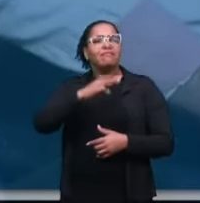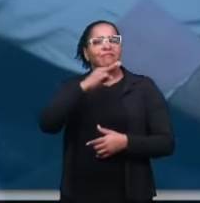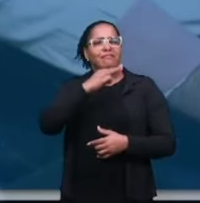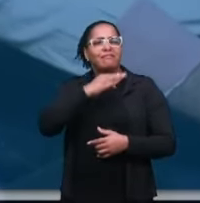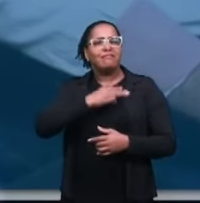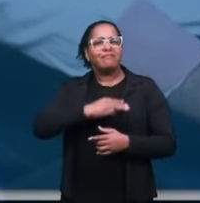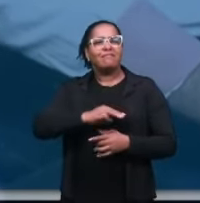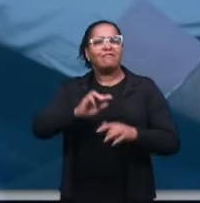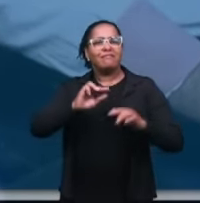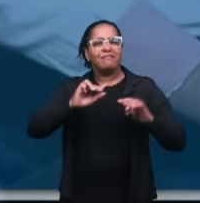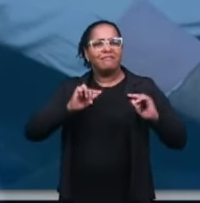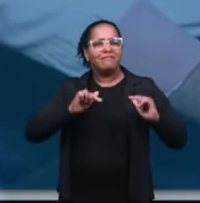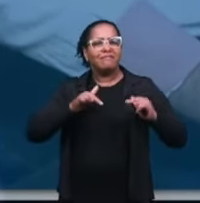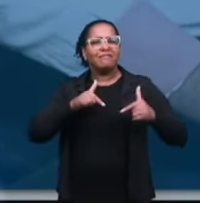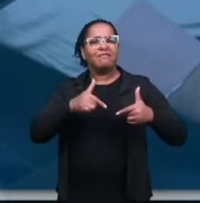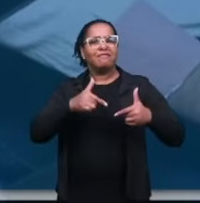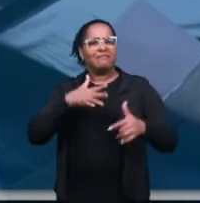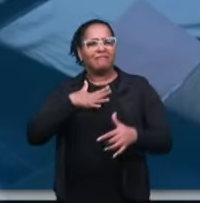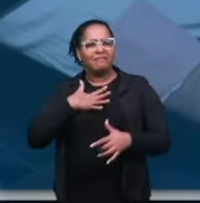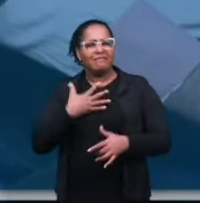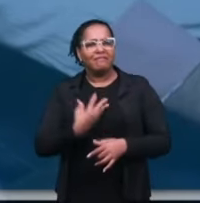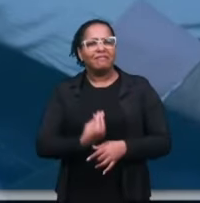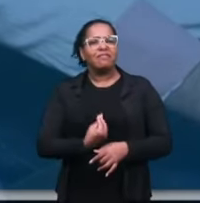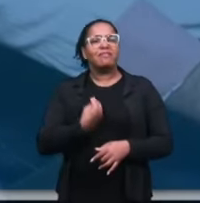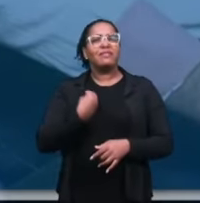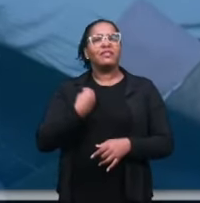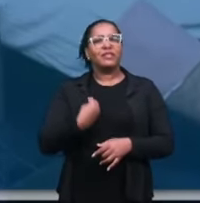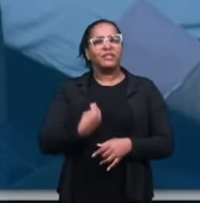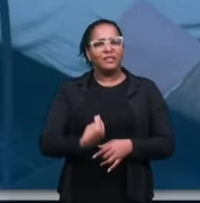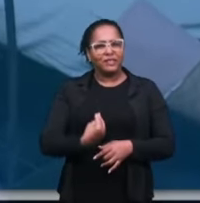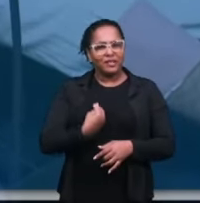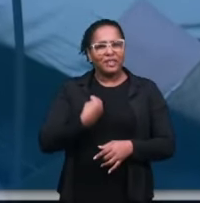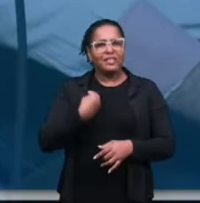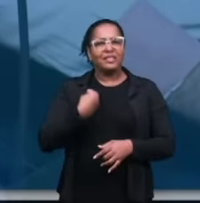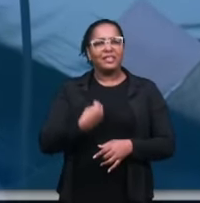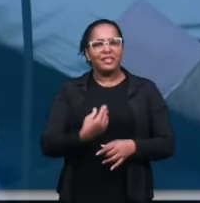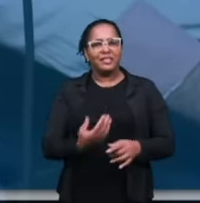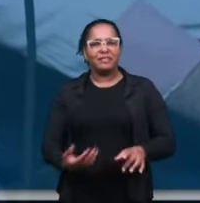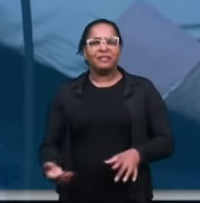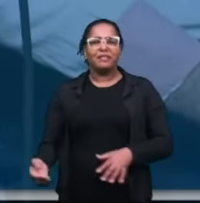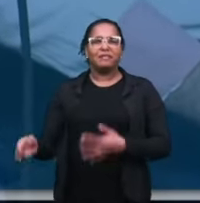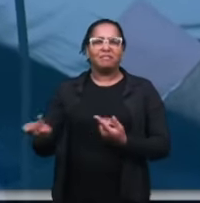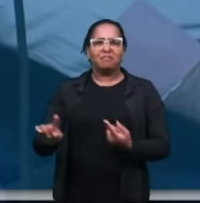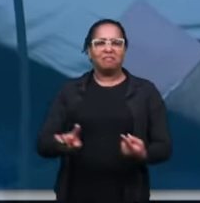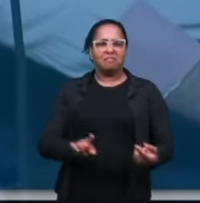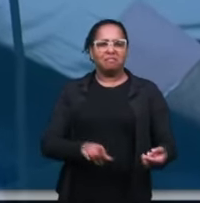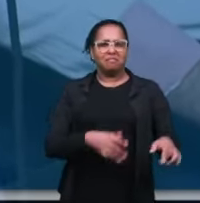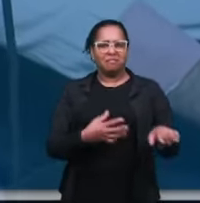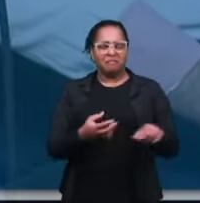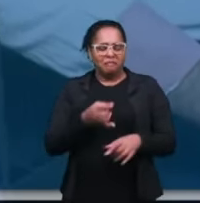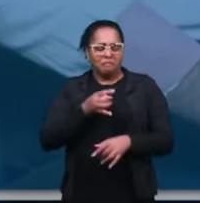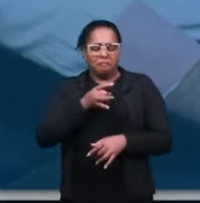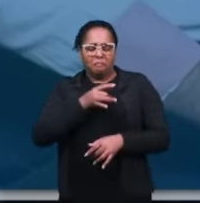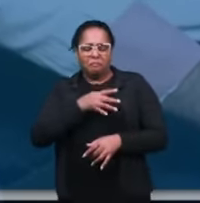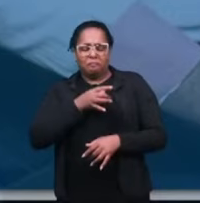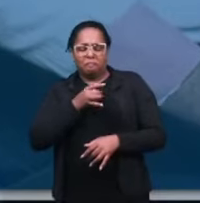seguindo Eu não temerei